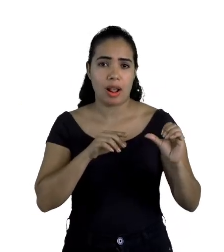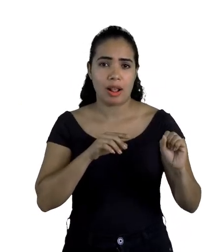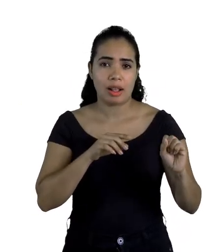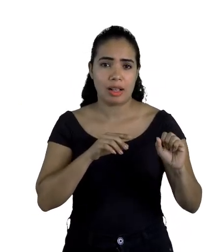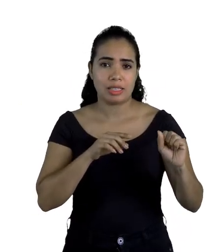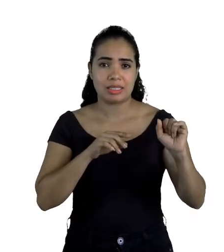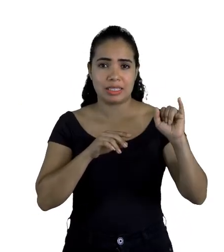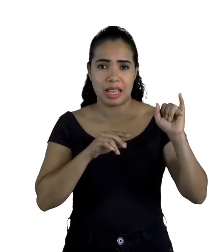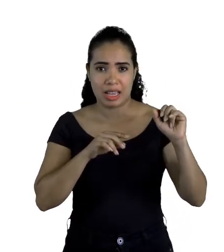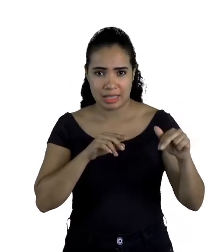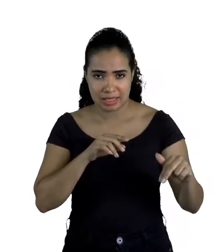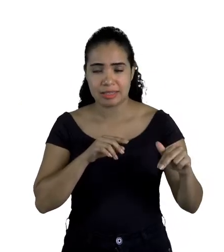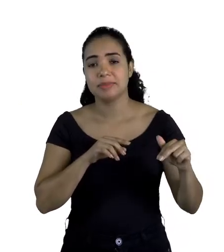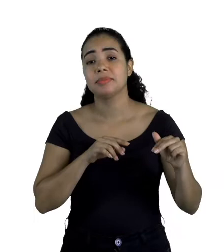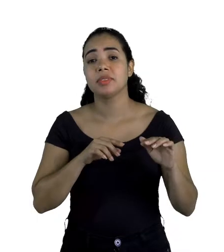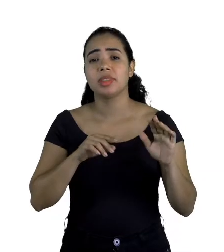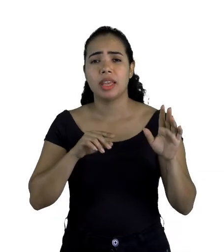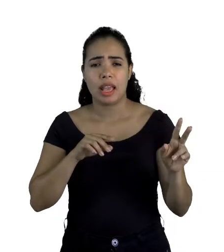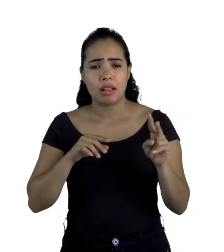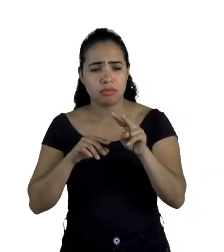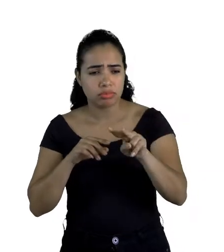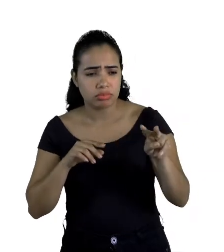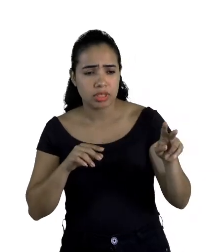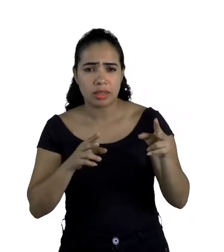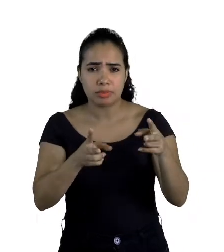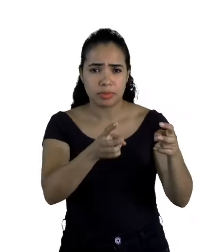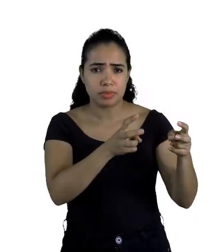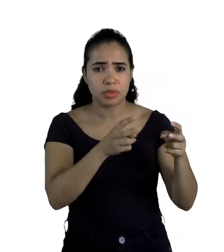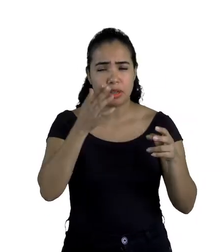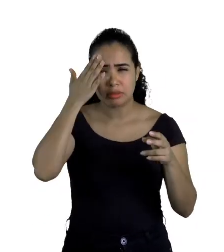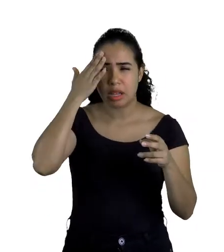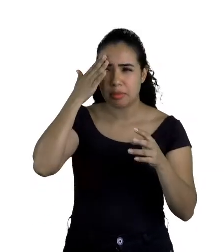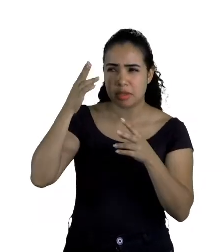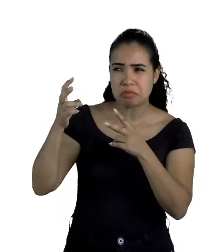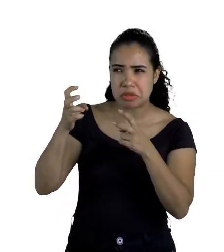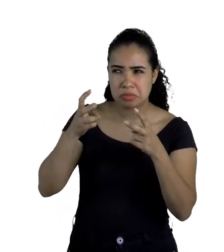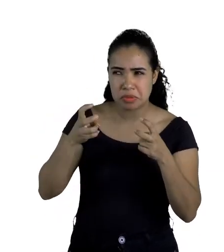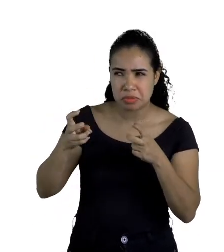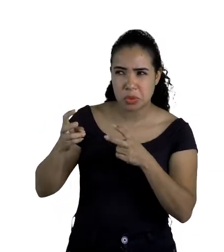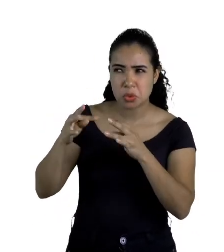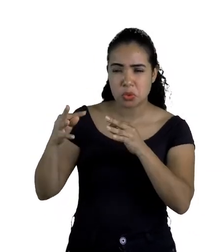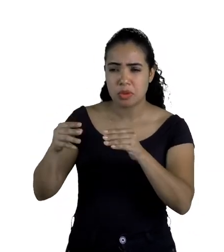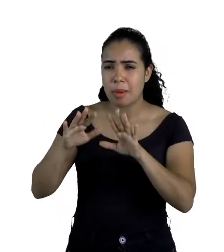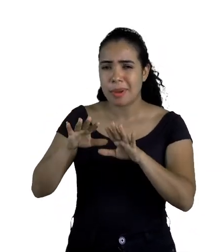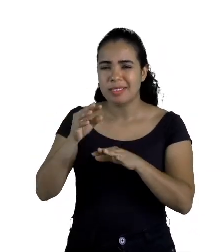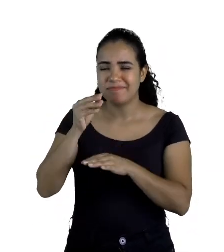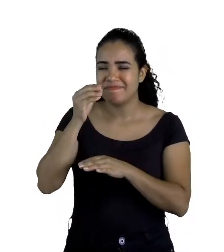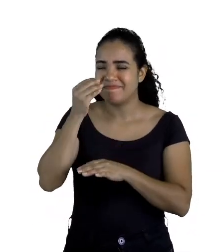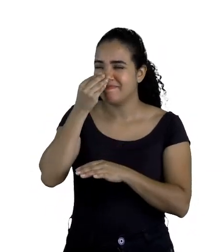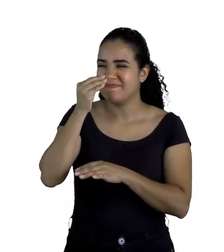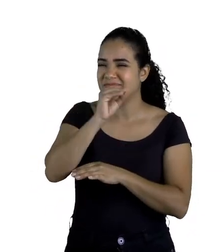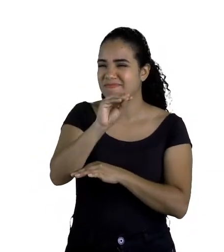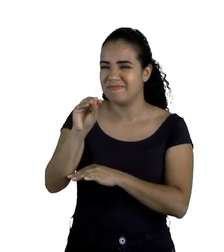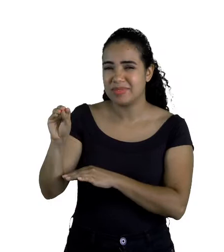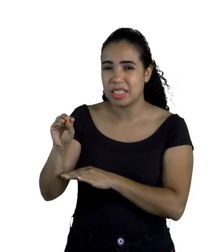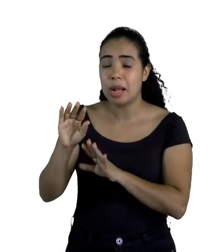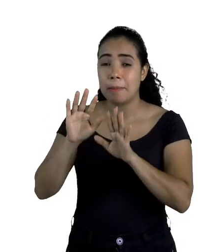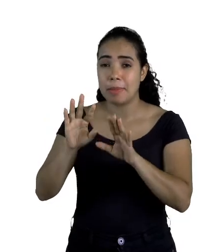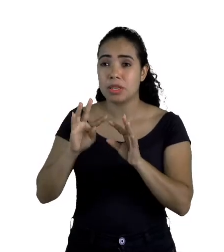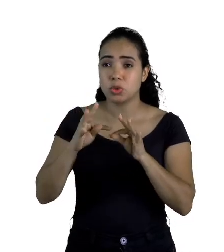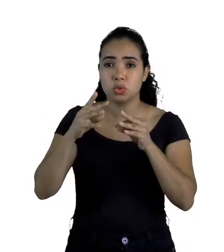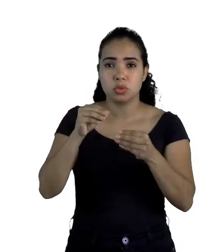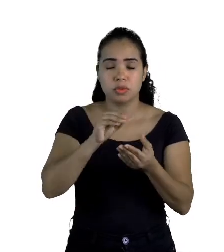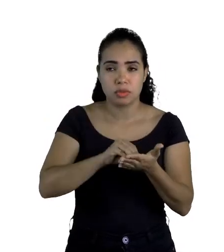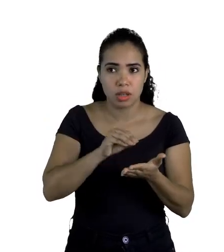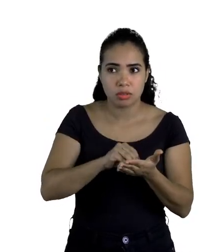Ossain reconhecia tudo o que faziam com ele em casa, porém não ligava, pois tudo o que faltava